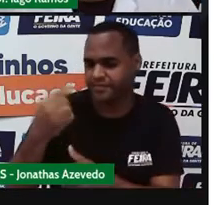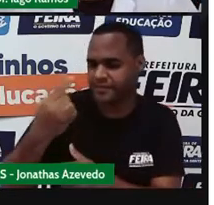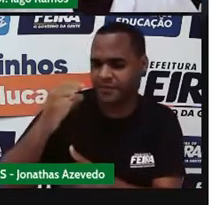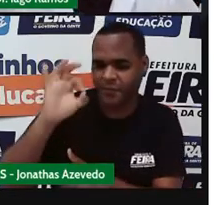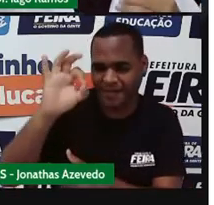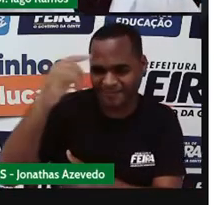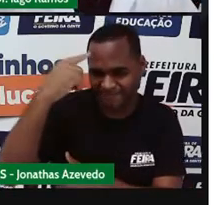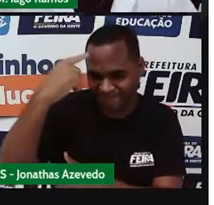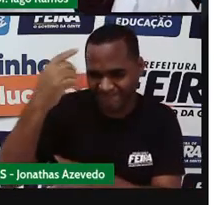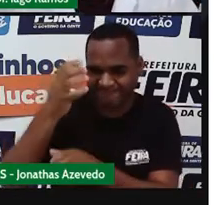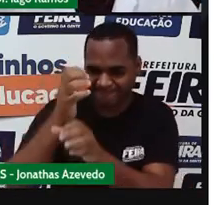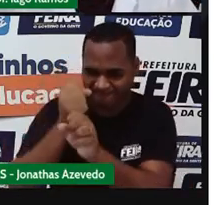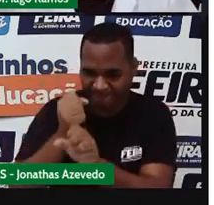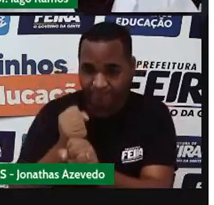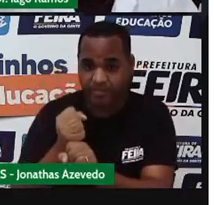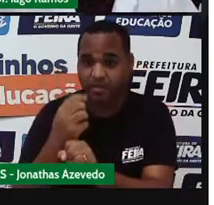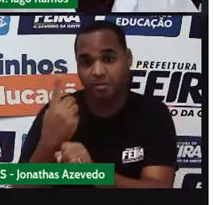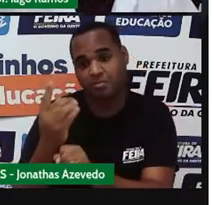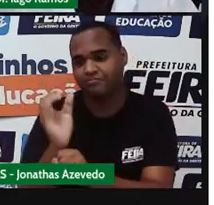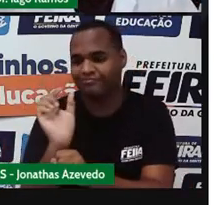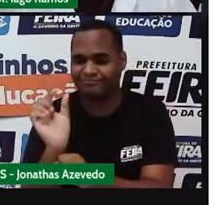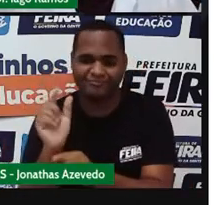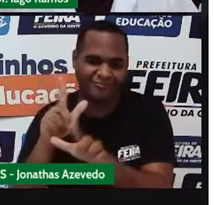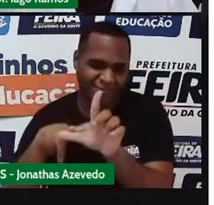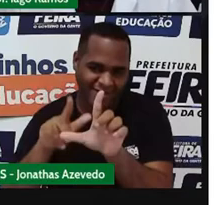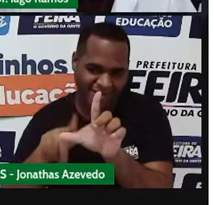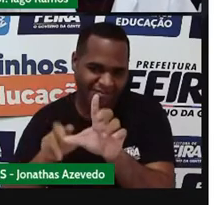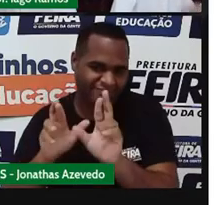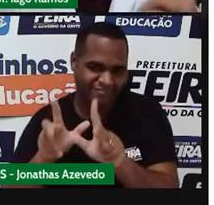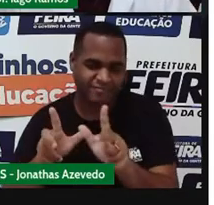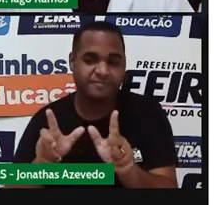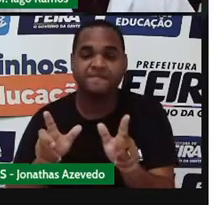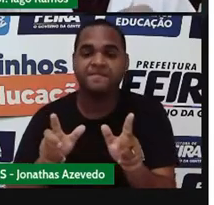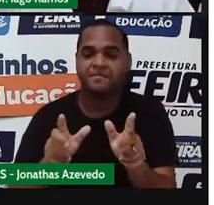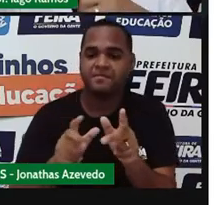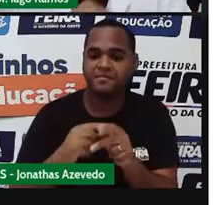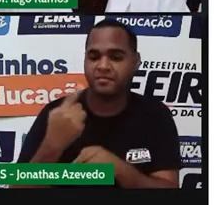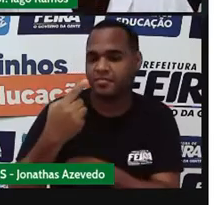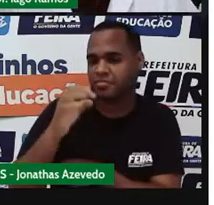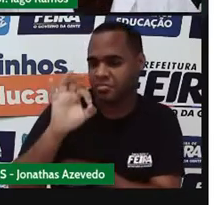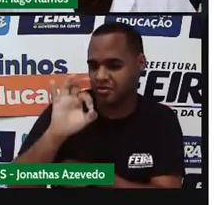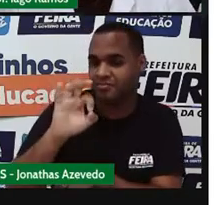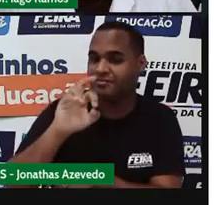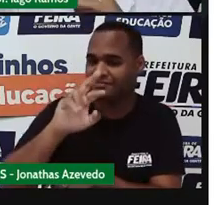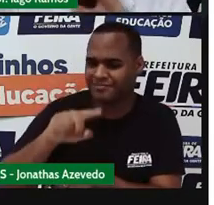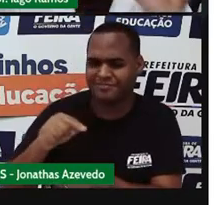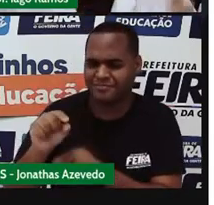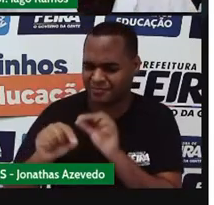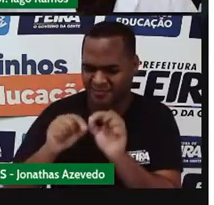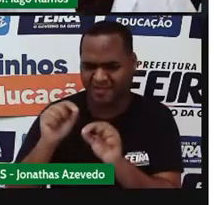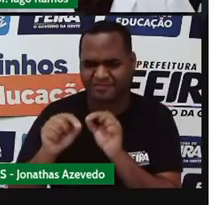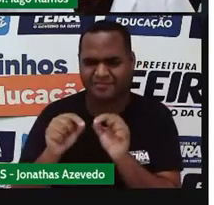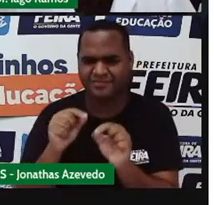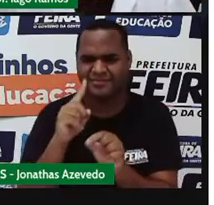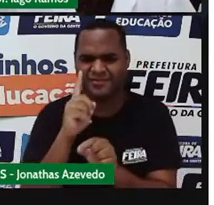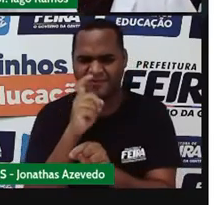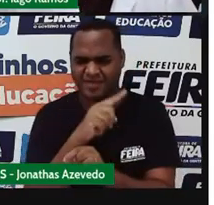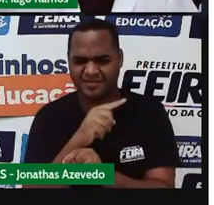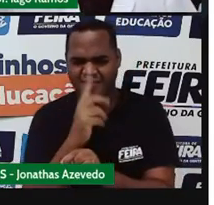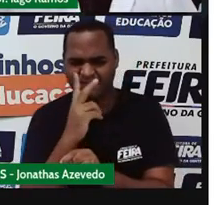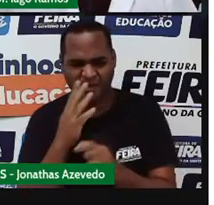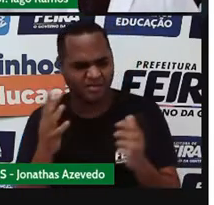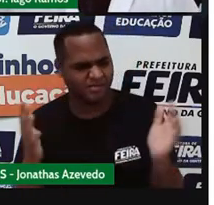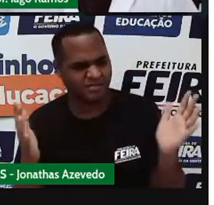grau com uma incógnita, né? Equação do primeiro grau com uma incógnita. Parece um negócio difícil, né? Meu